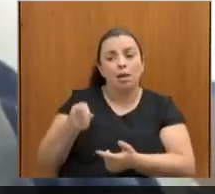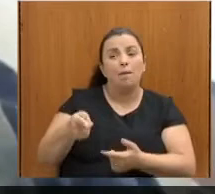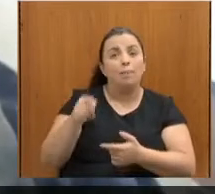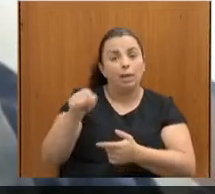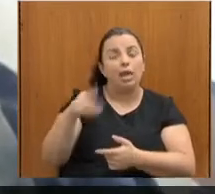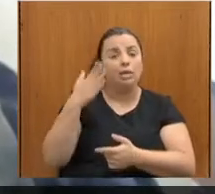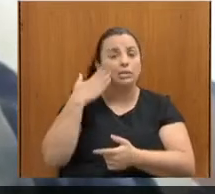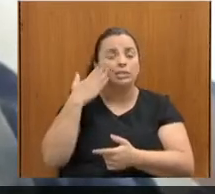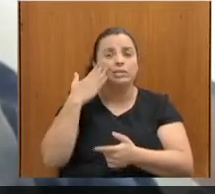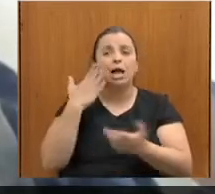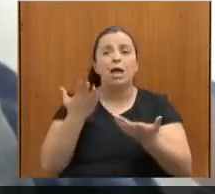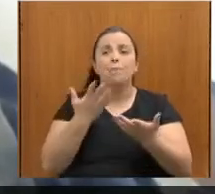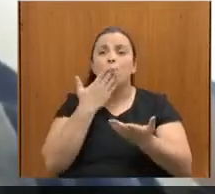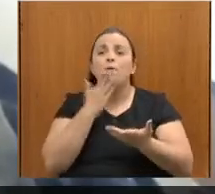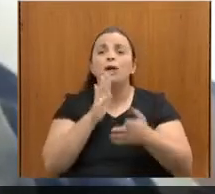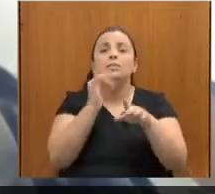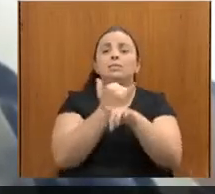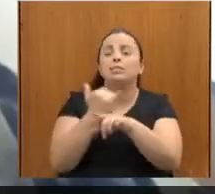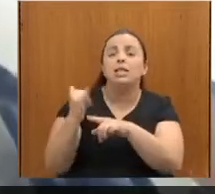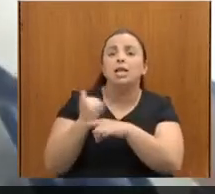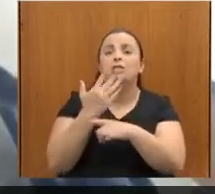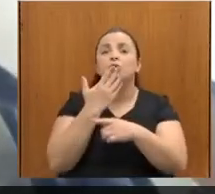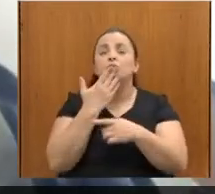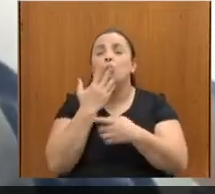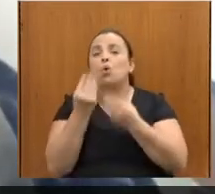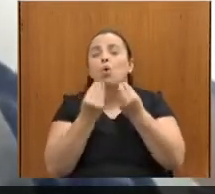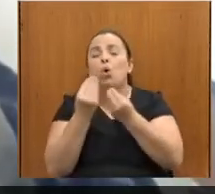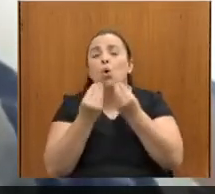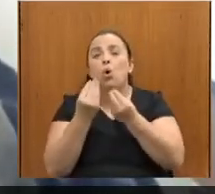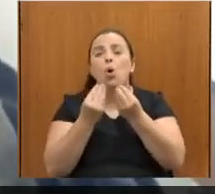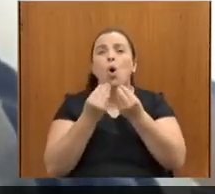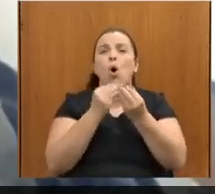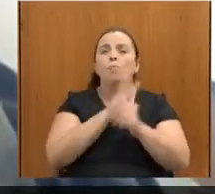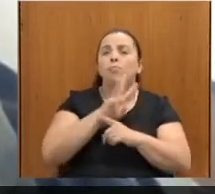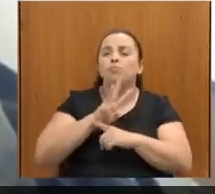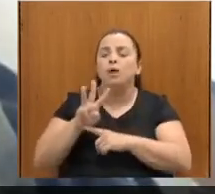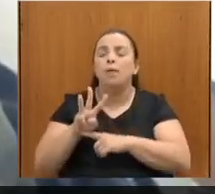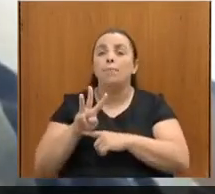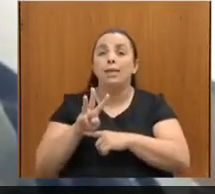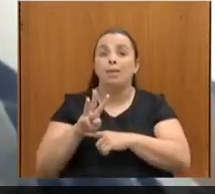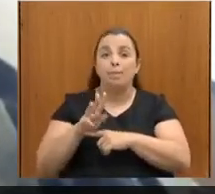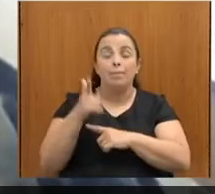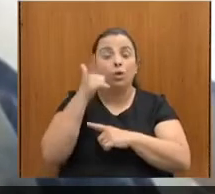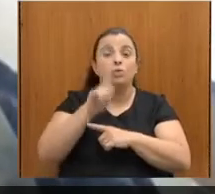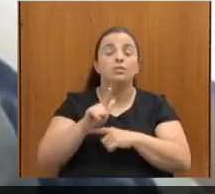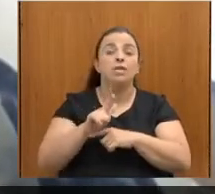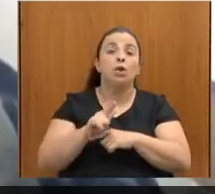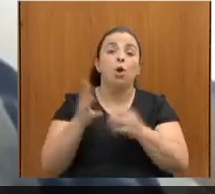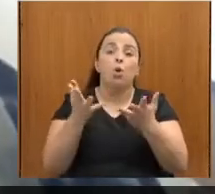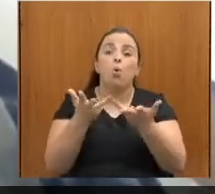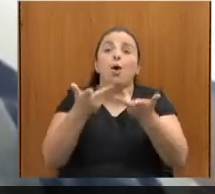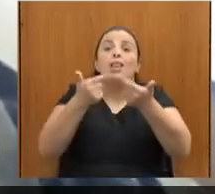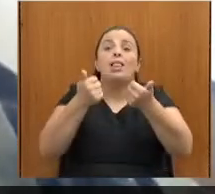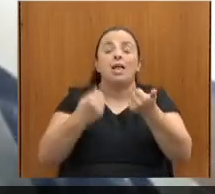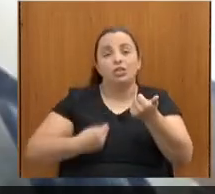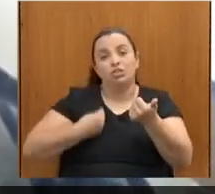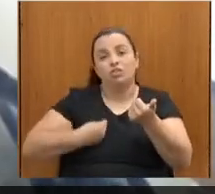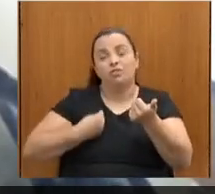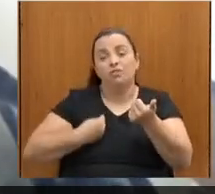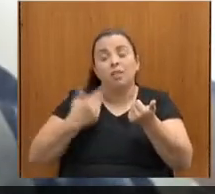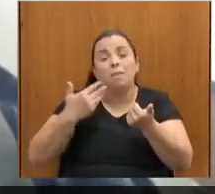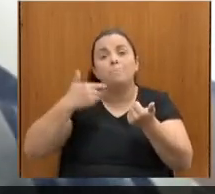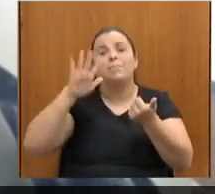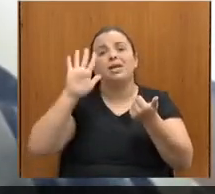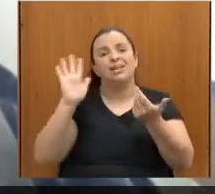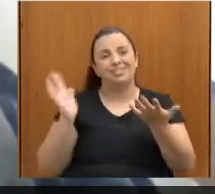cidadão tenha a melhor qualidade de vida. O a gente precisa é trabalhar pela qualidade de vida das pessoas com